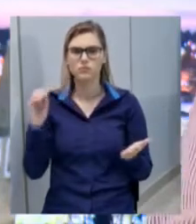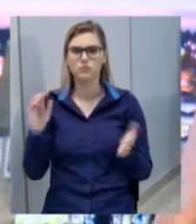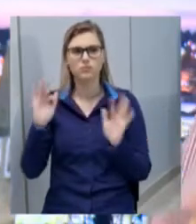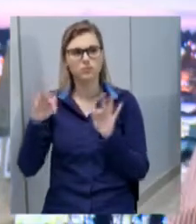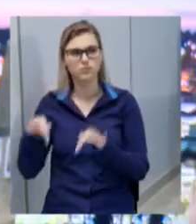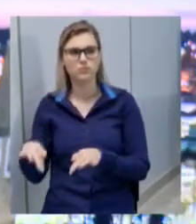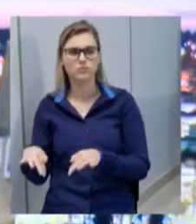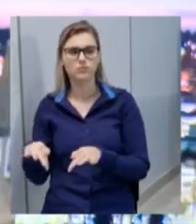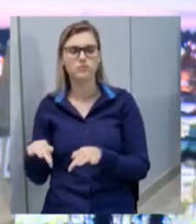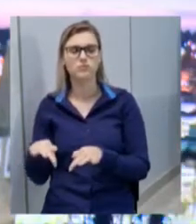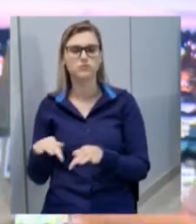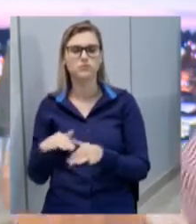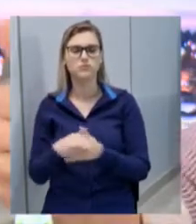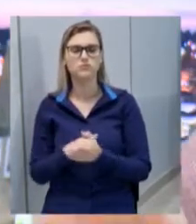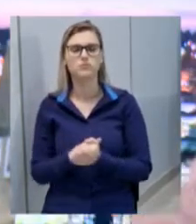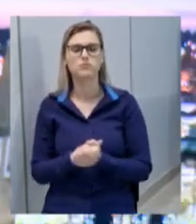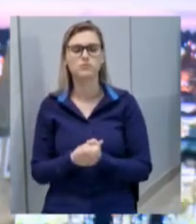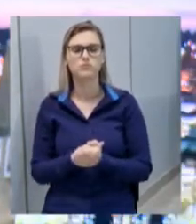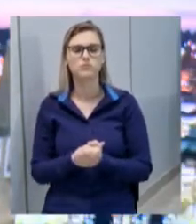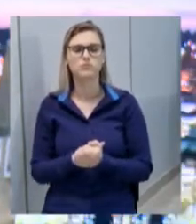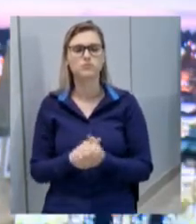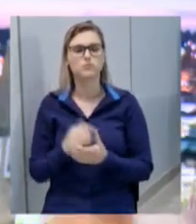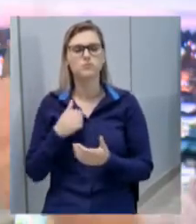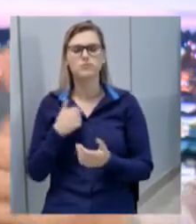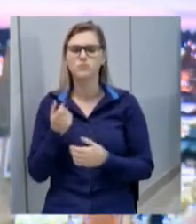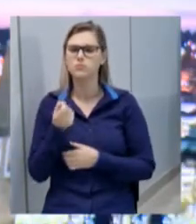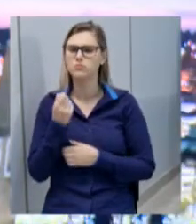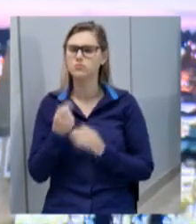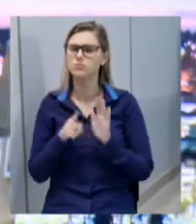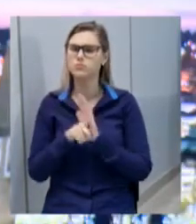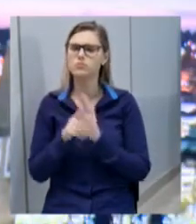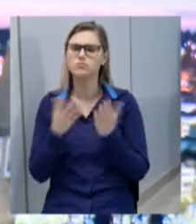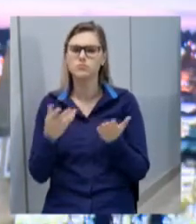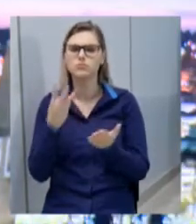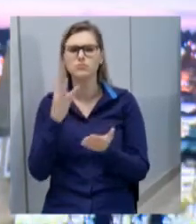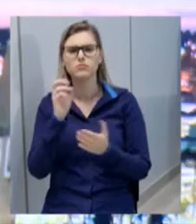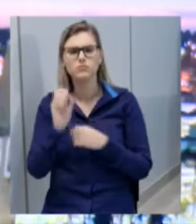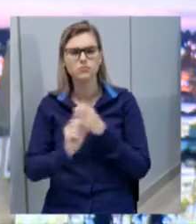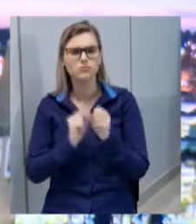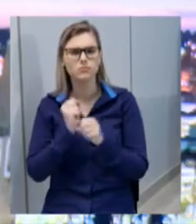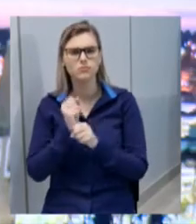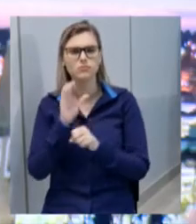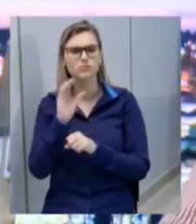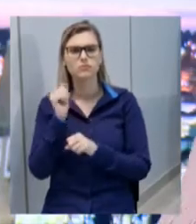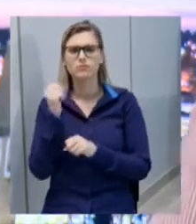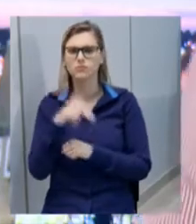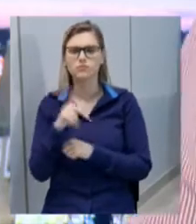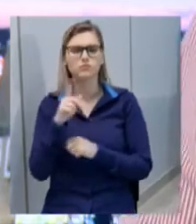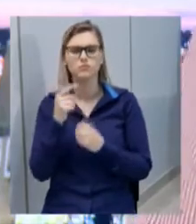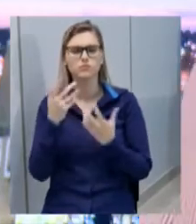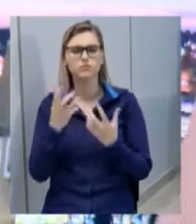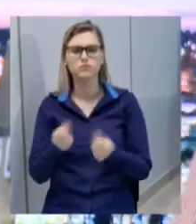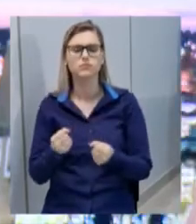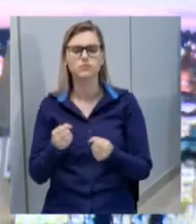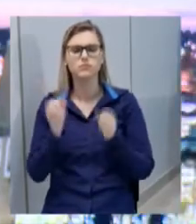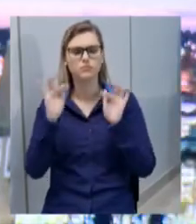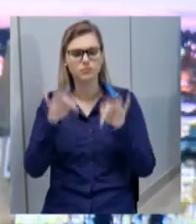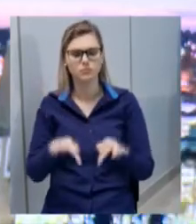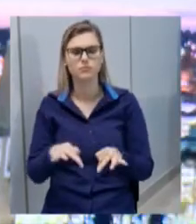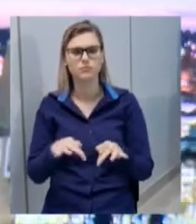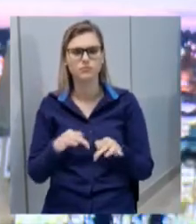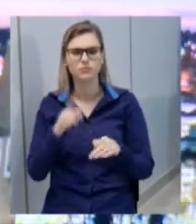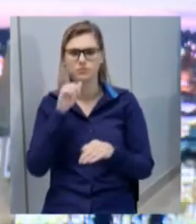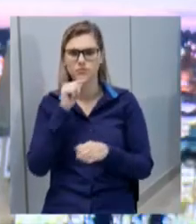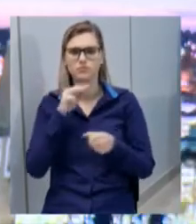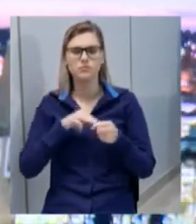O que me deixa questionando será que esses 30 anos aí a Casam não se garantem em concluir as obras de abastecimento da água do